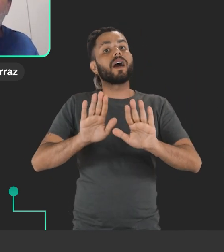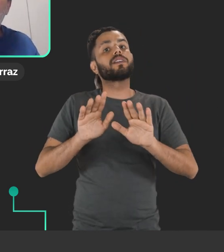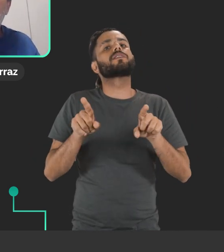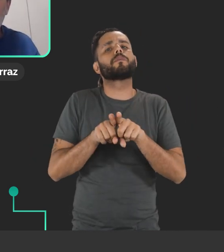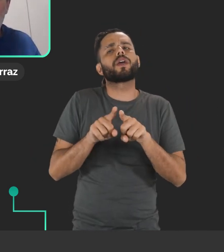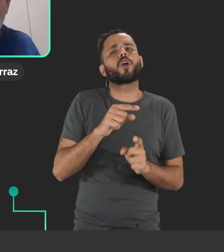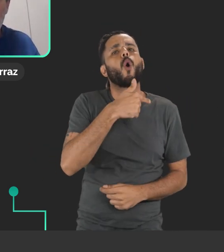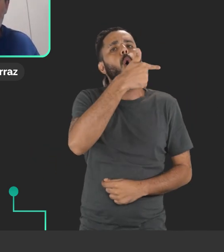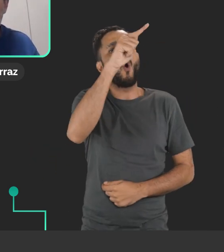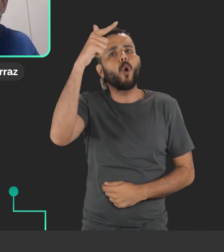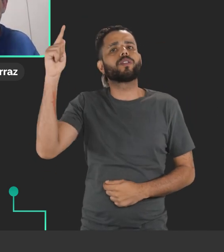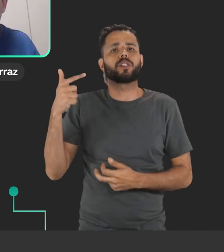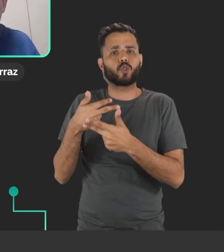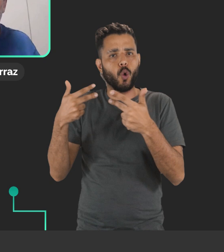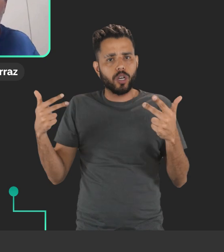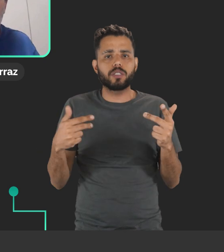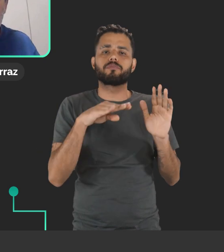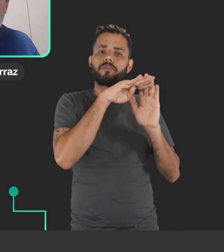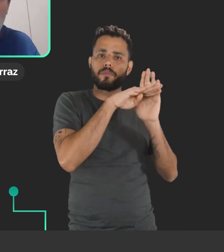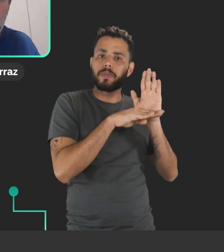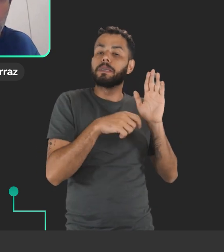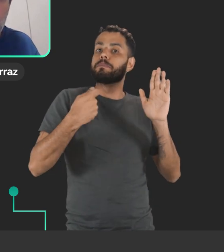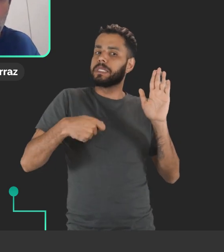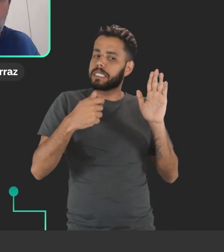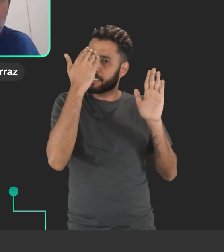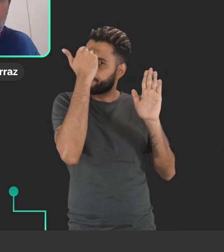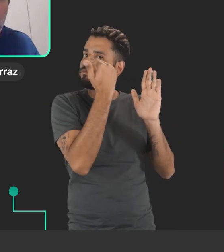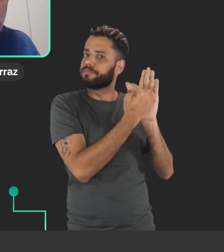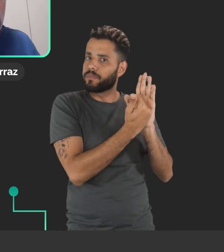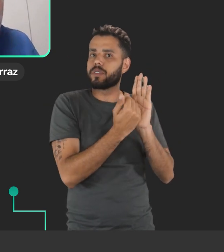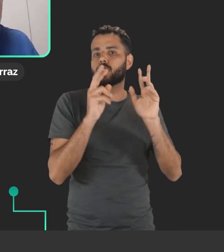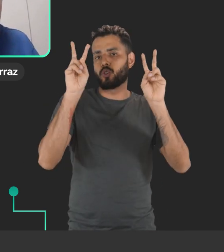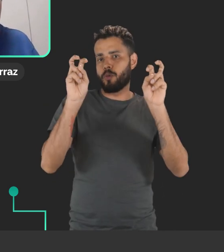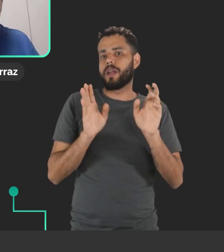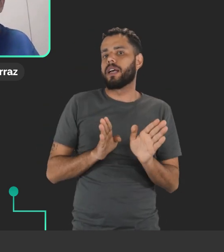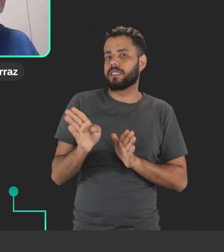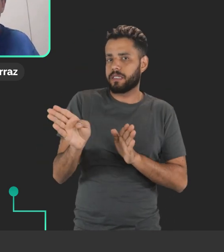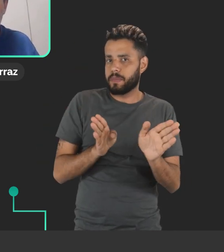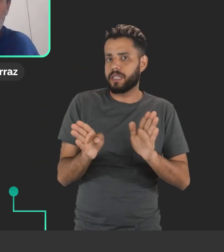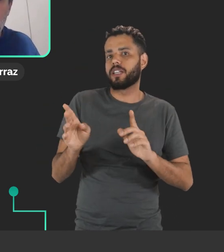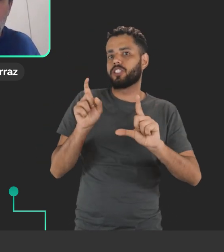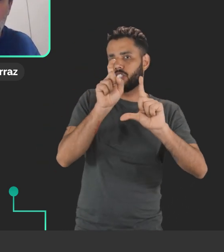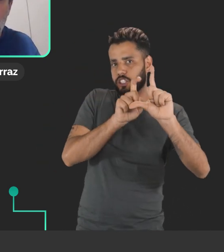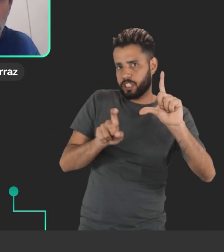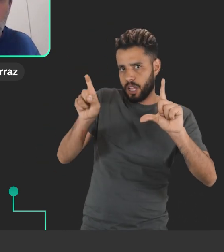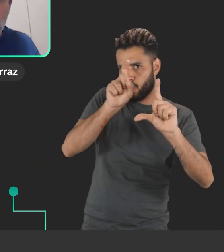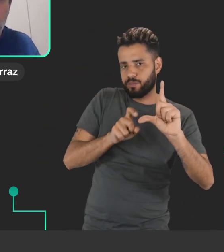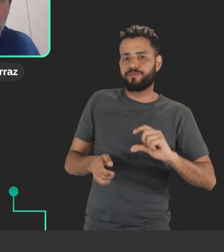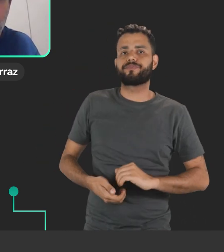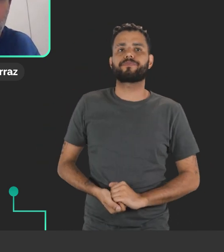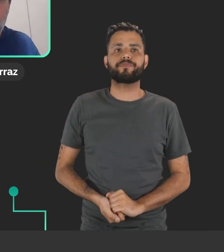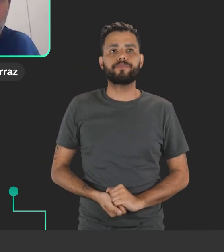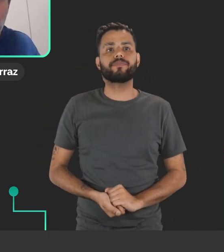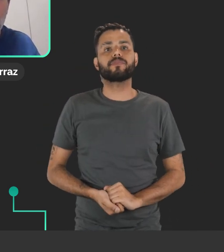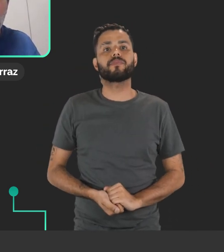mas também traz uma série de outras situações que a gente precisa considerar com relação à acessibilidade digital.